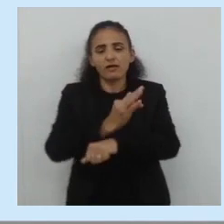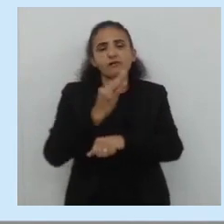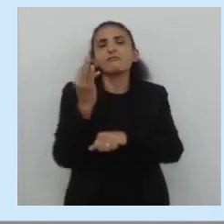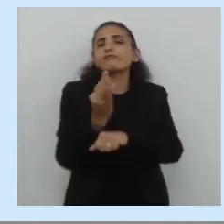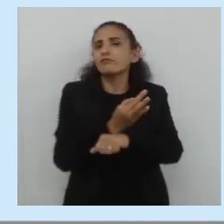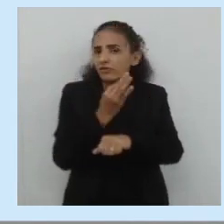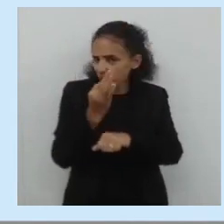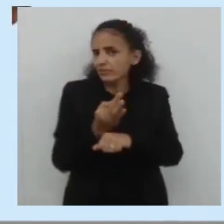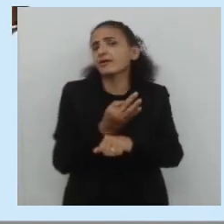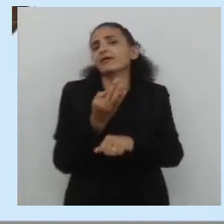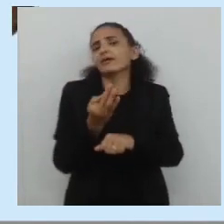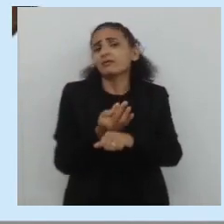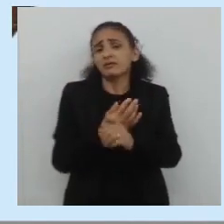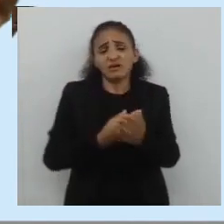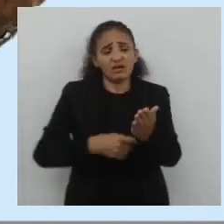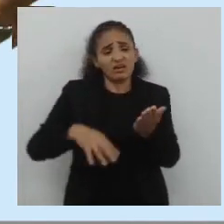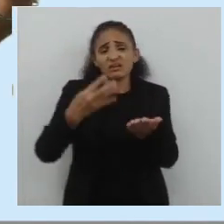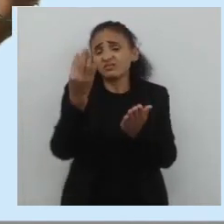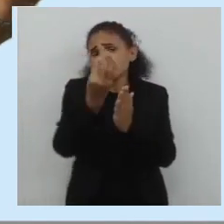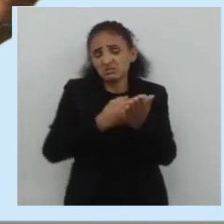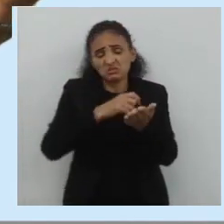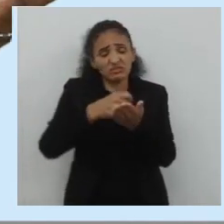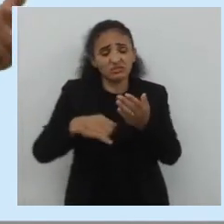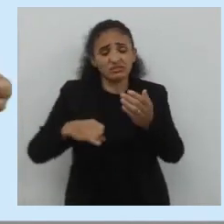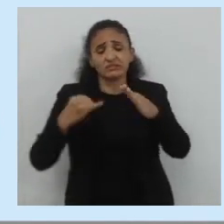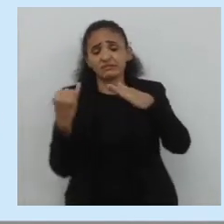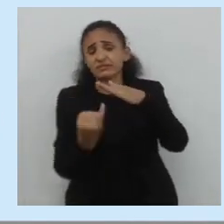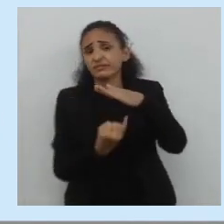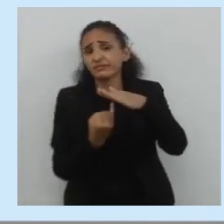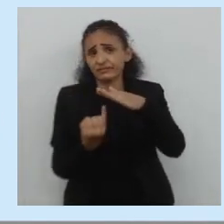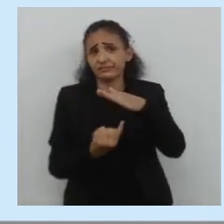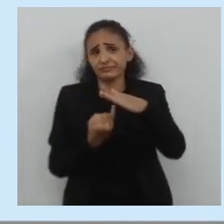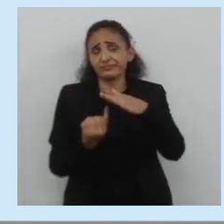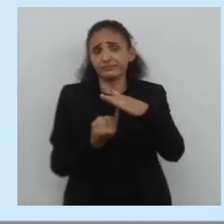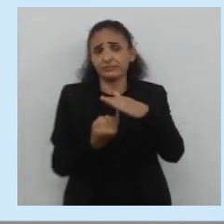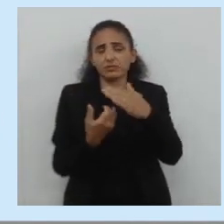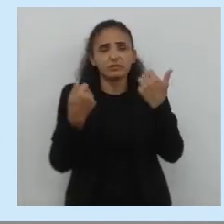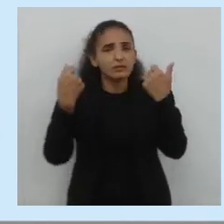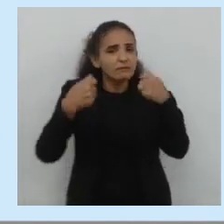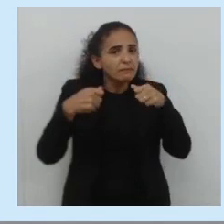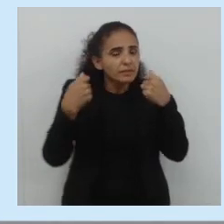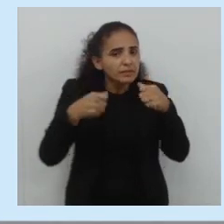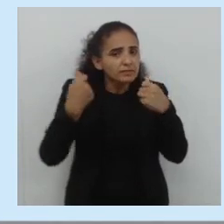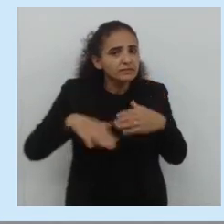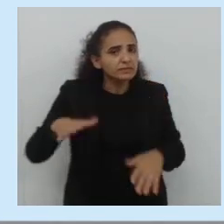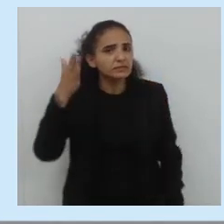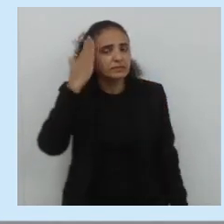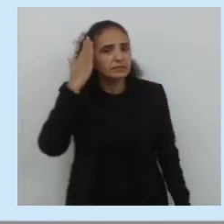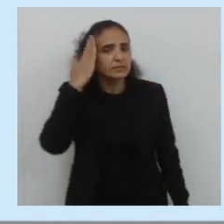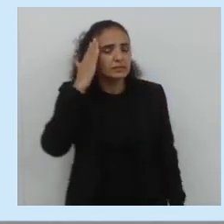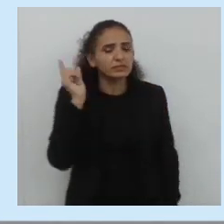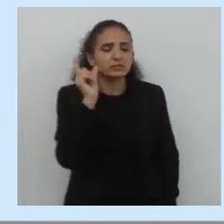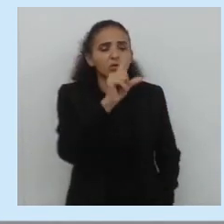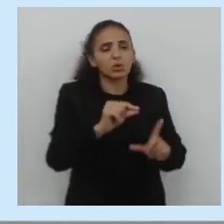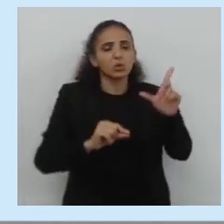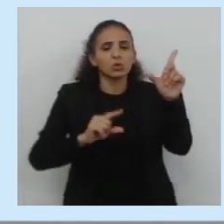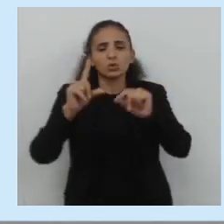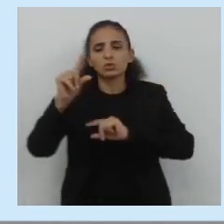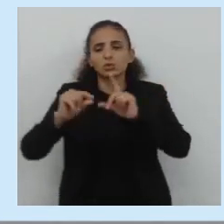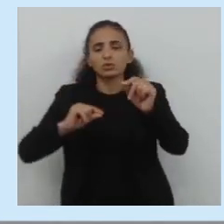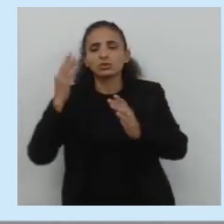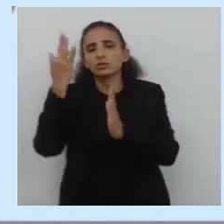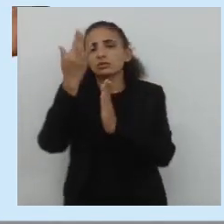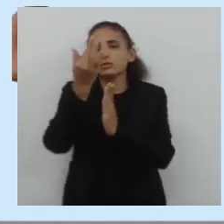intimidade eu tiver, menos informal eu vou ser. e lembrar do gênero, o gênero escolhido. É muito